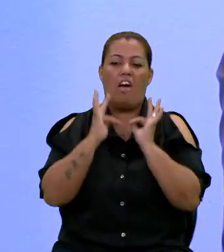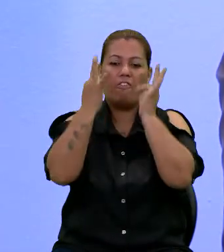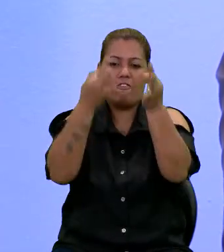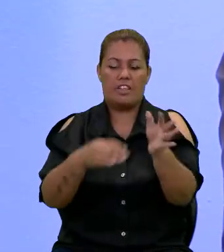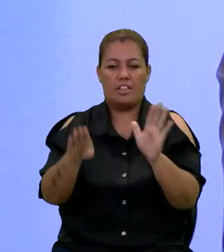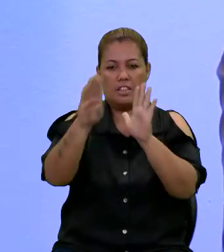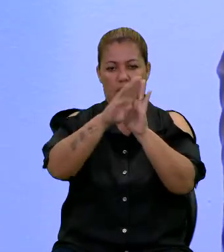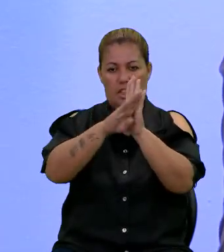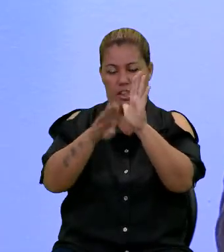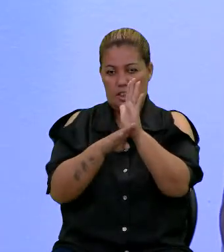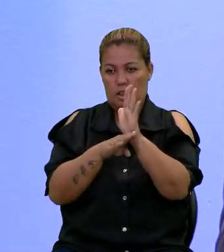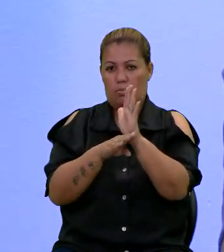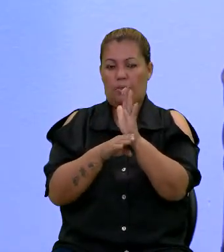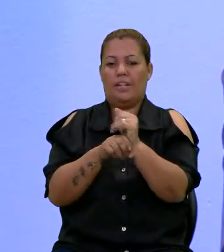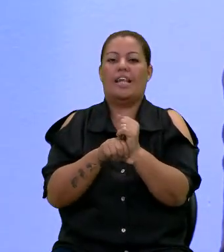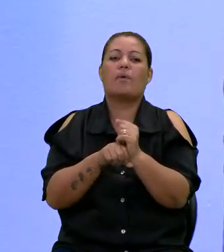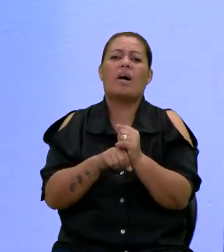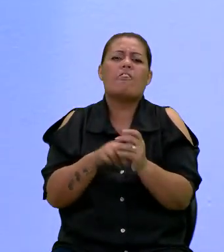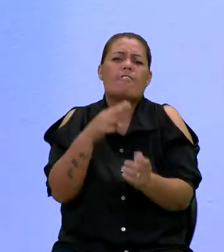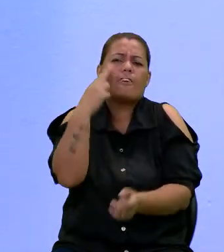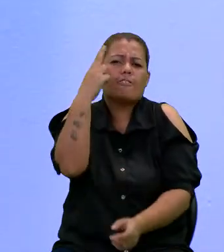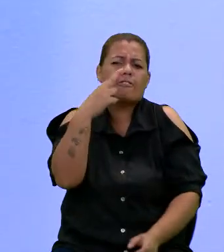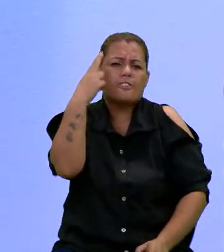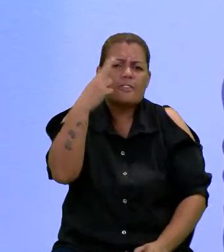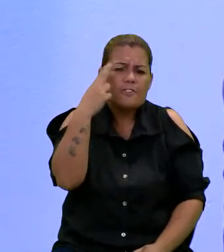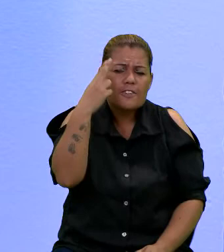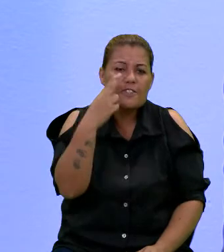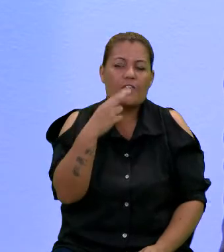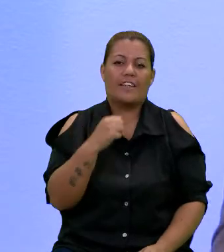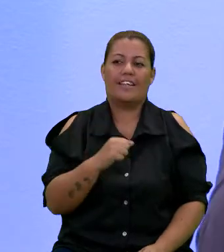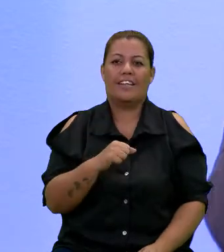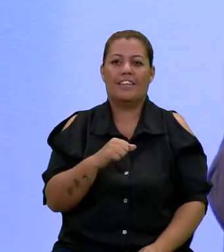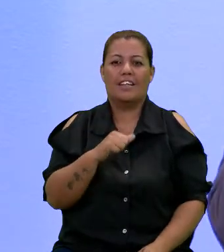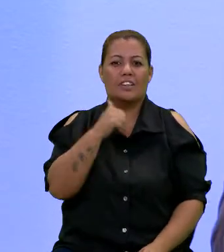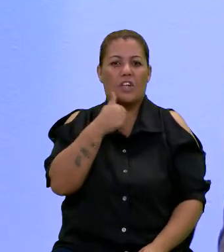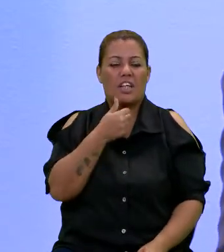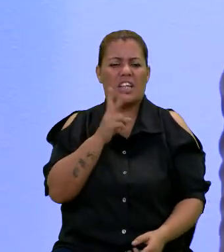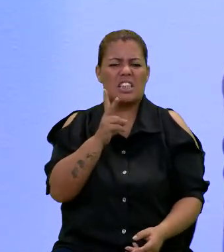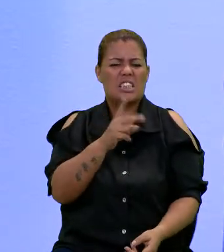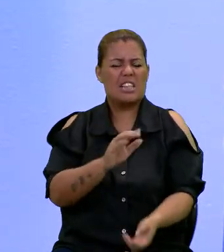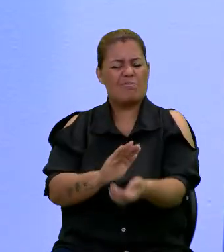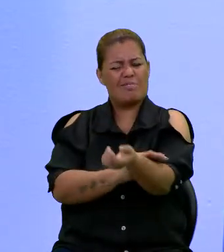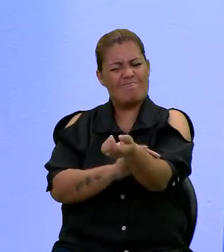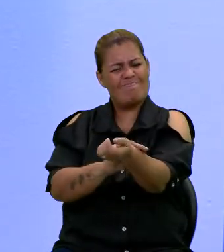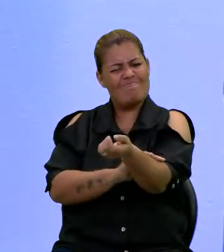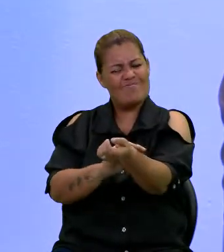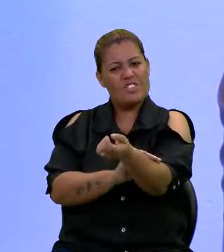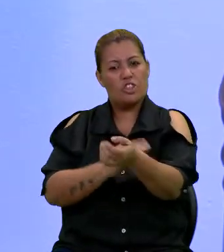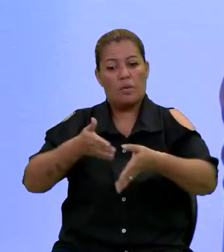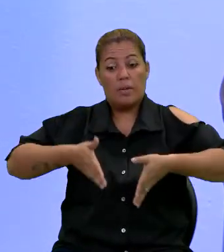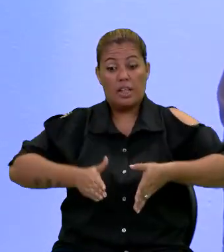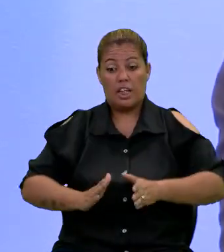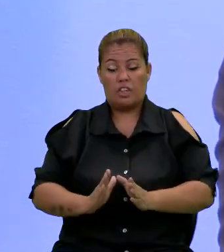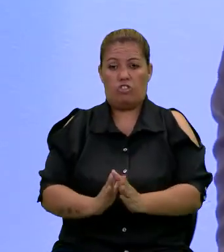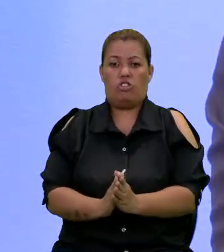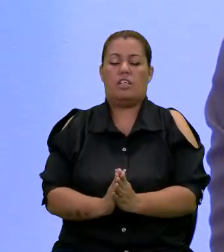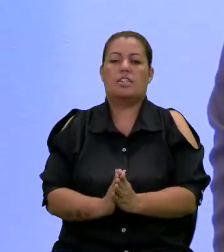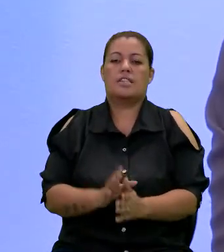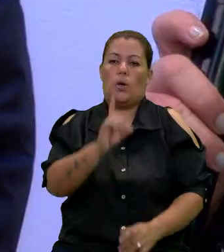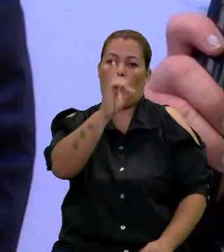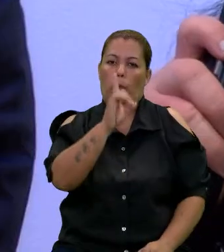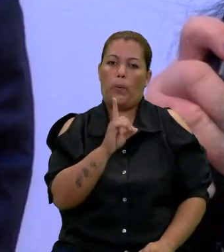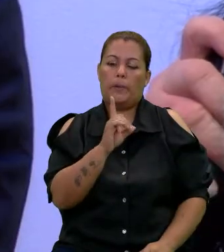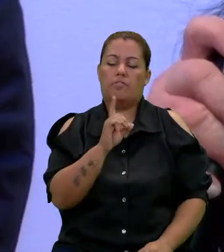esse programa e fala aí do seu sonho, doutora Vera, a senhora que sempre sentiu na pele, né, que já nasceu com a